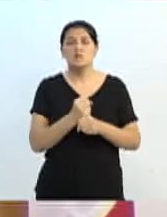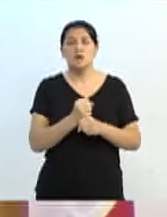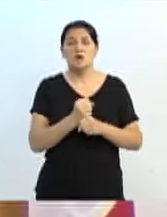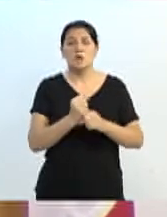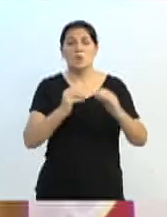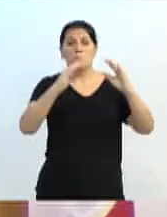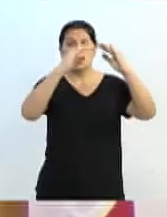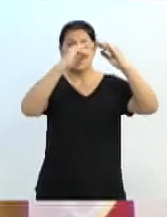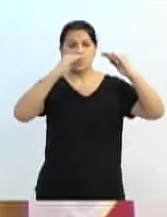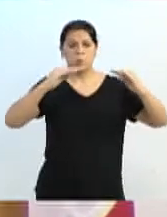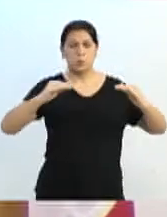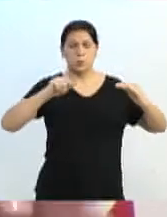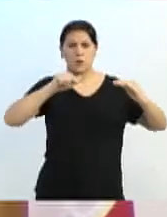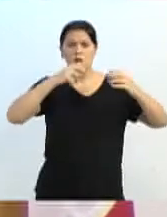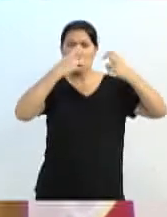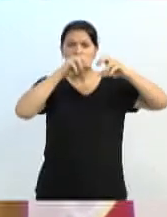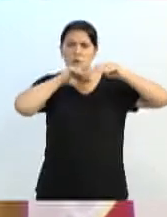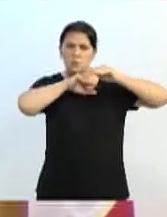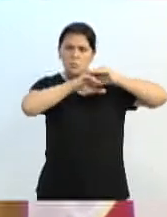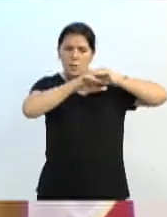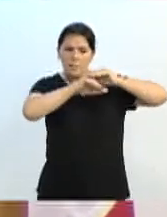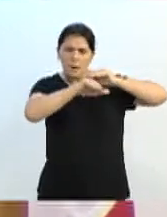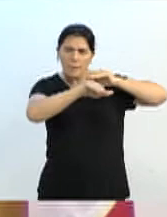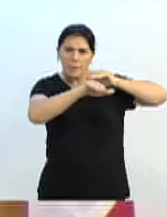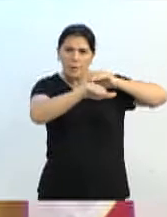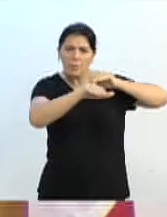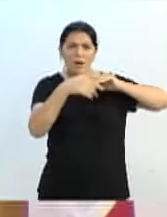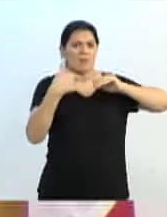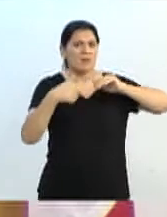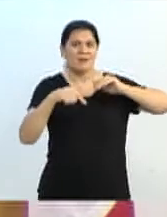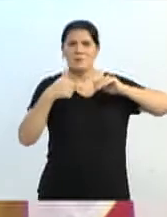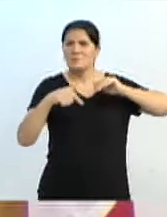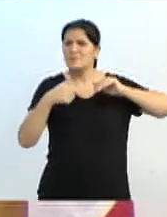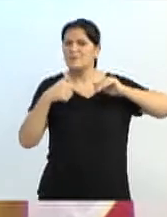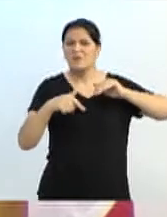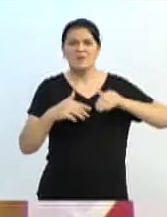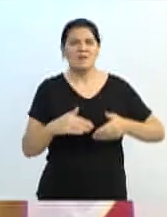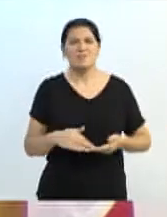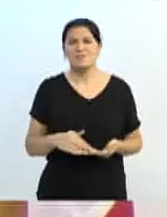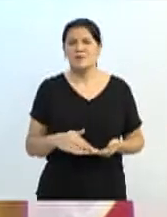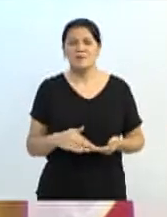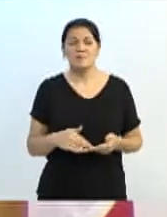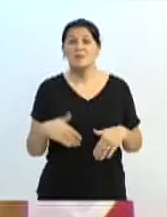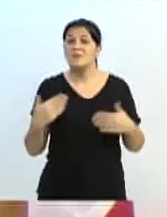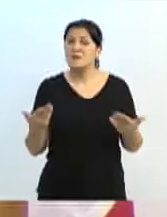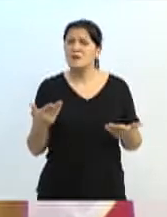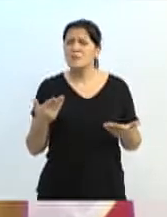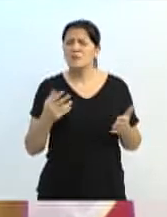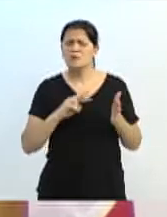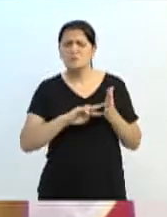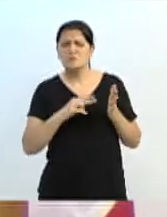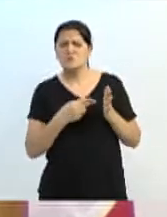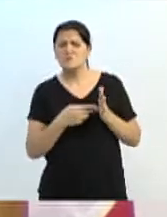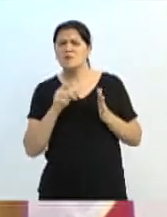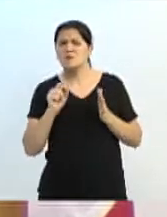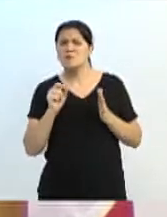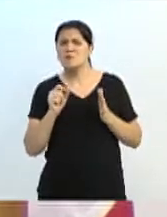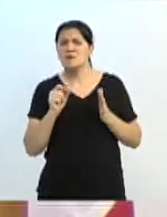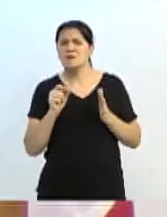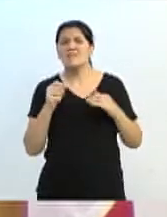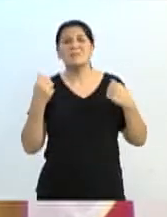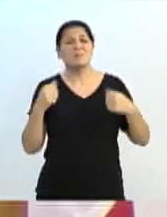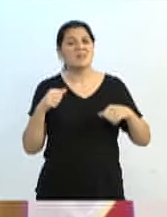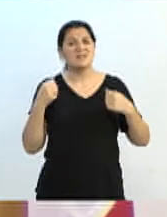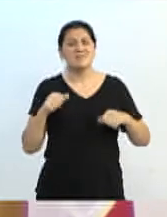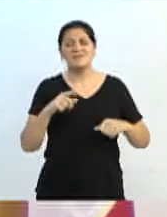inclusive foram multados pelo não cumprimento dessa cláusula, são fatos determinantes que justificam a abertura dessa